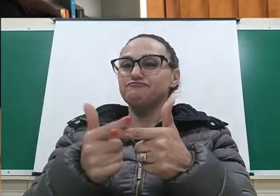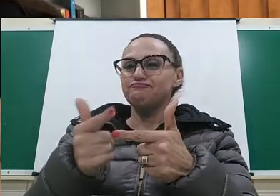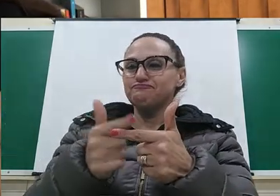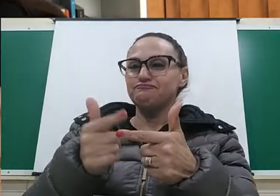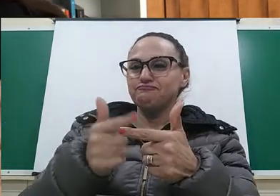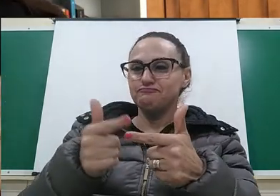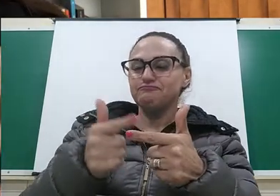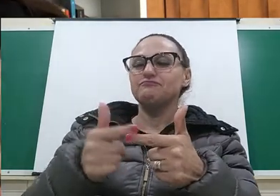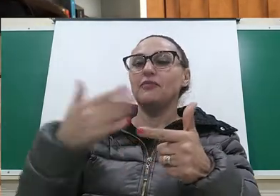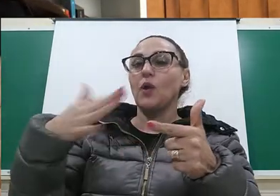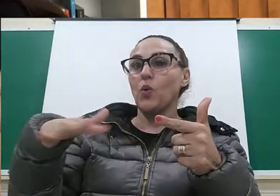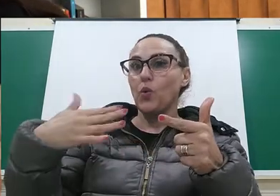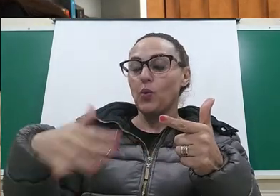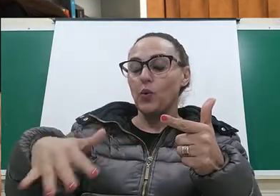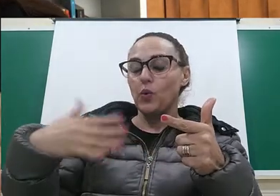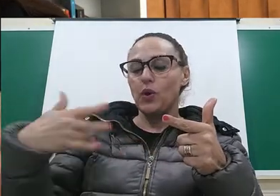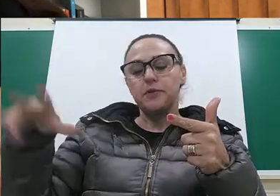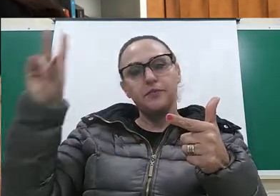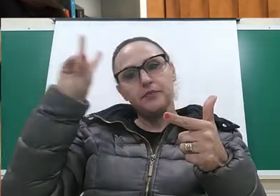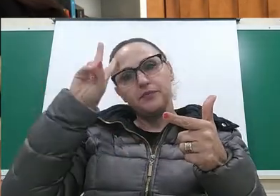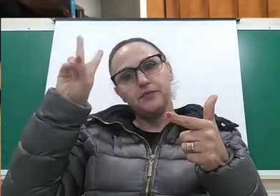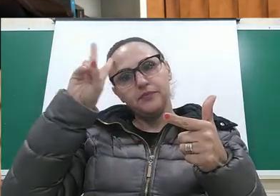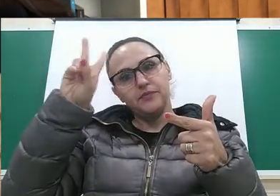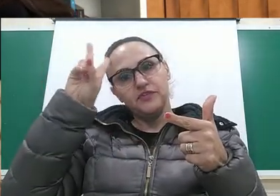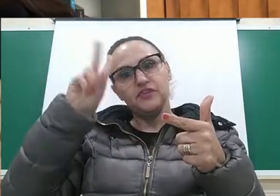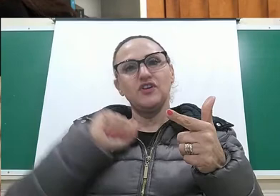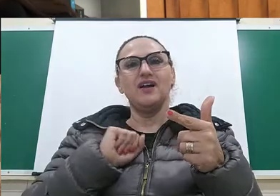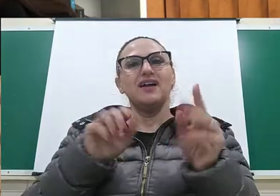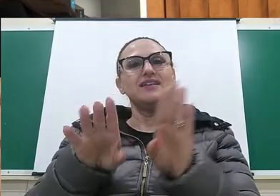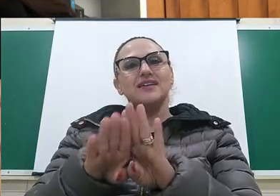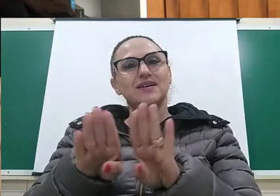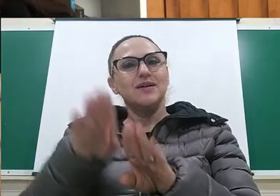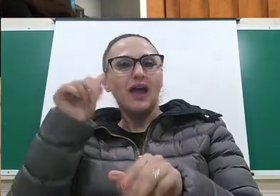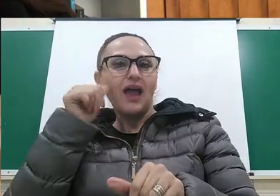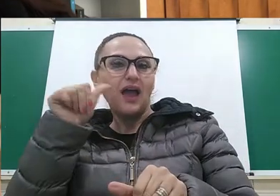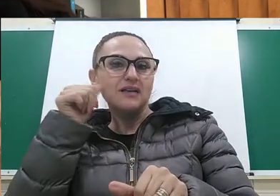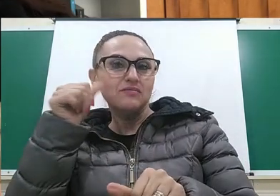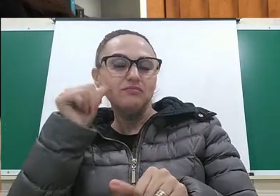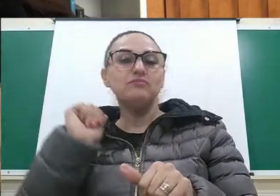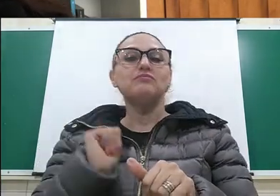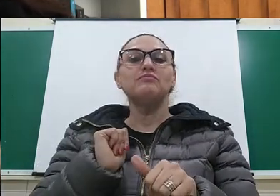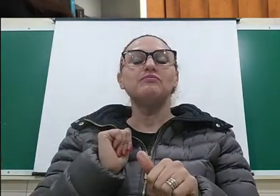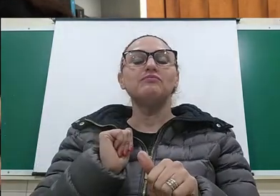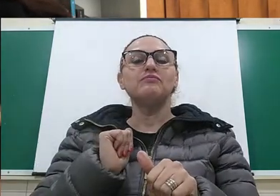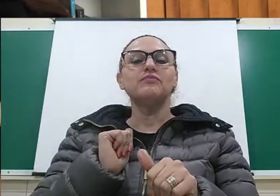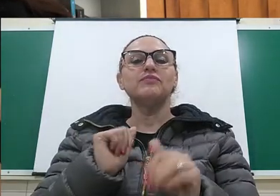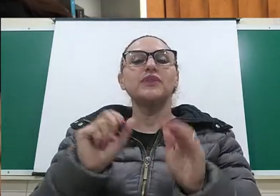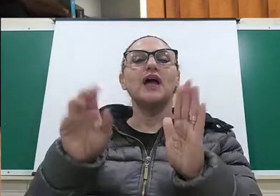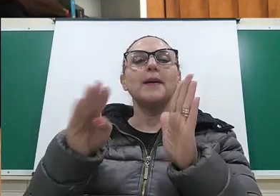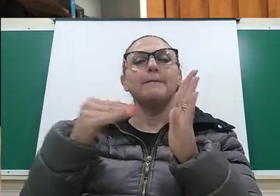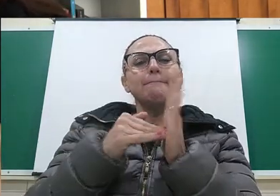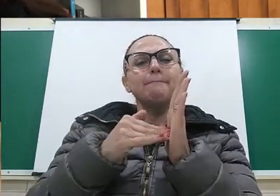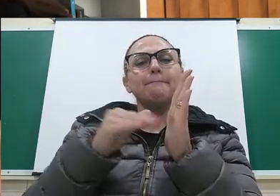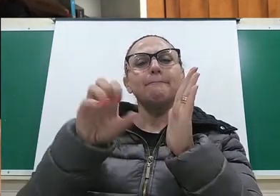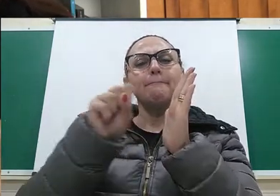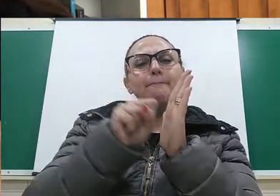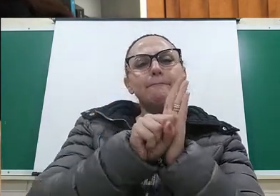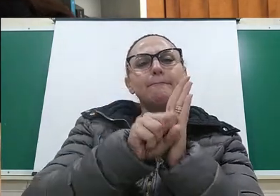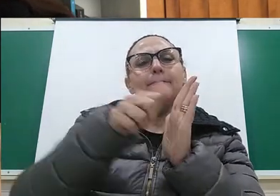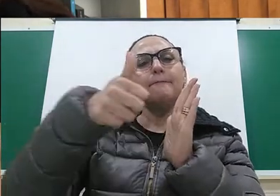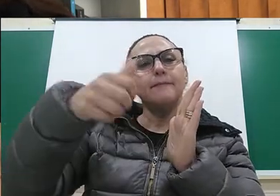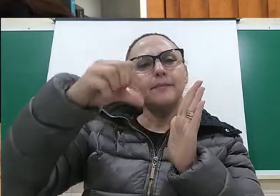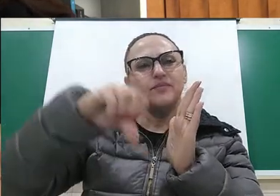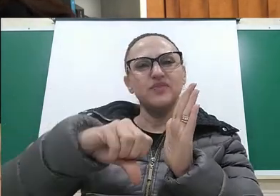uma ferida na nossa história. E também as mulheres. Então, até a metade do século XIX,